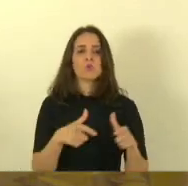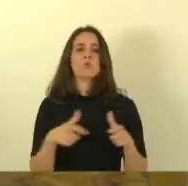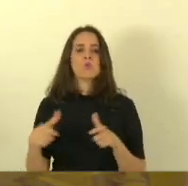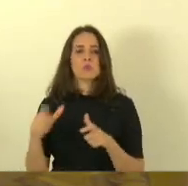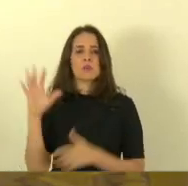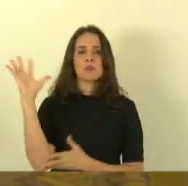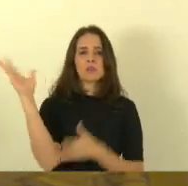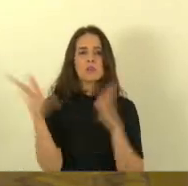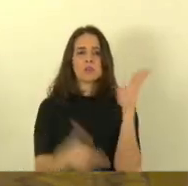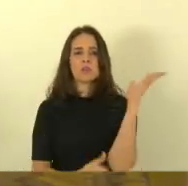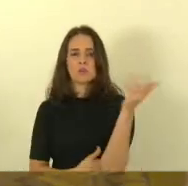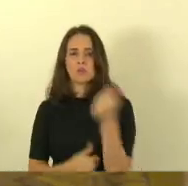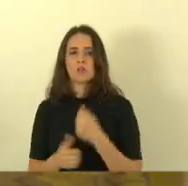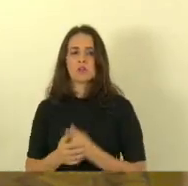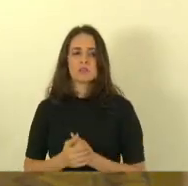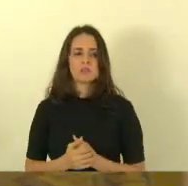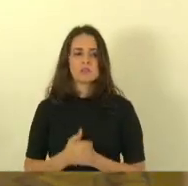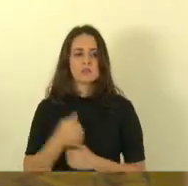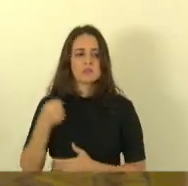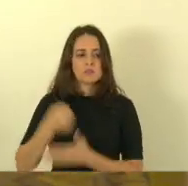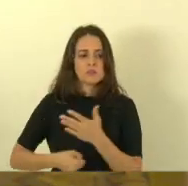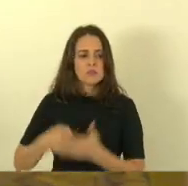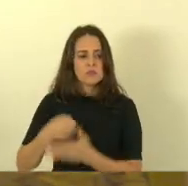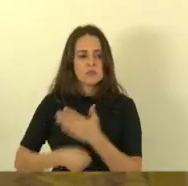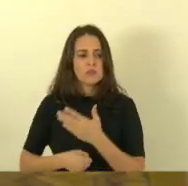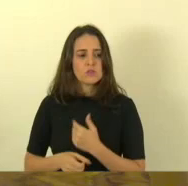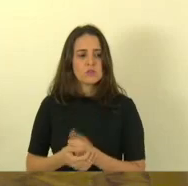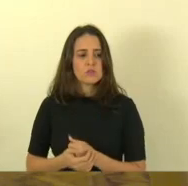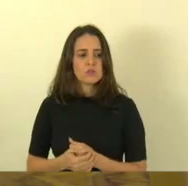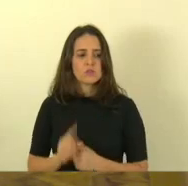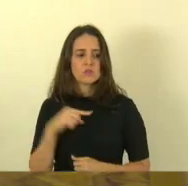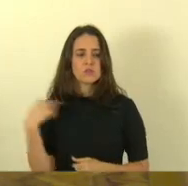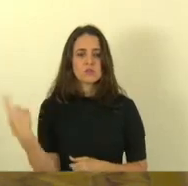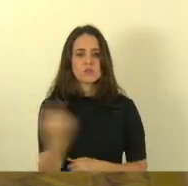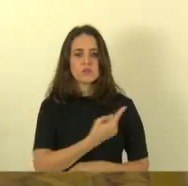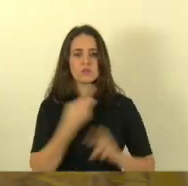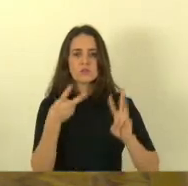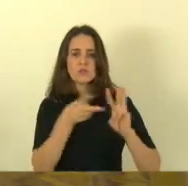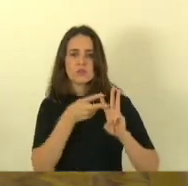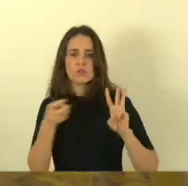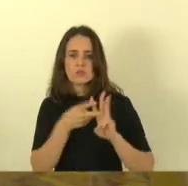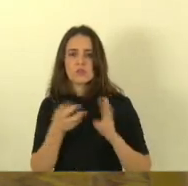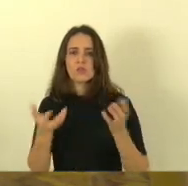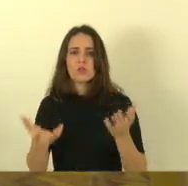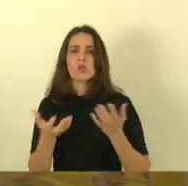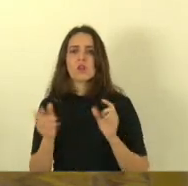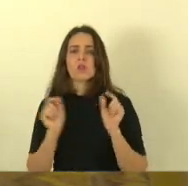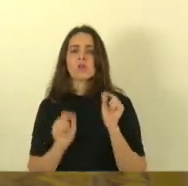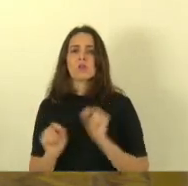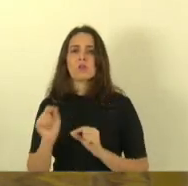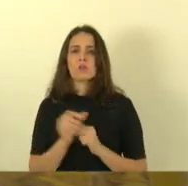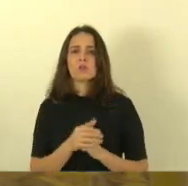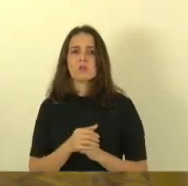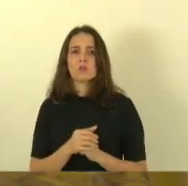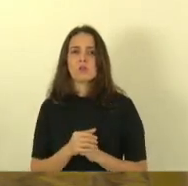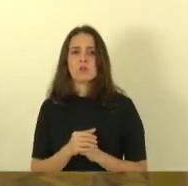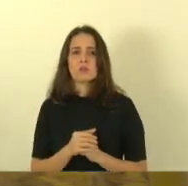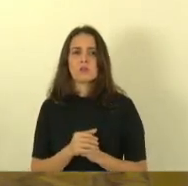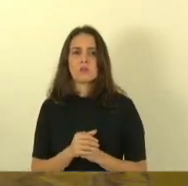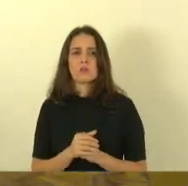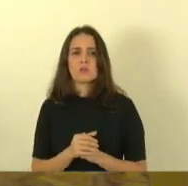nossa natureza deputado nós estamos aqui também para dizer que nós indígenas queremos de maneira alguma dizer